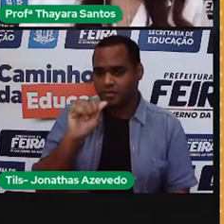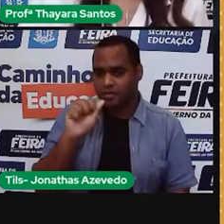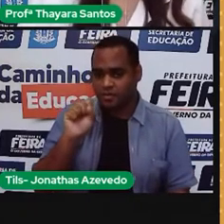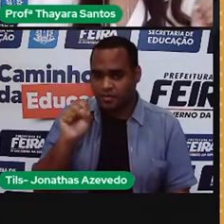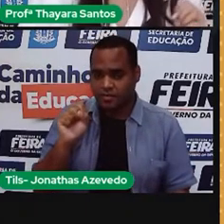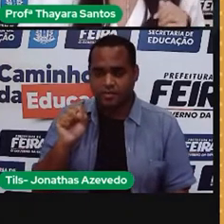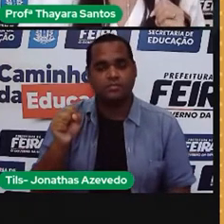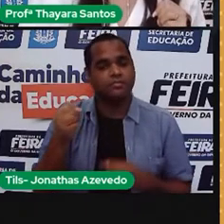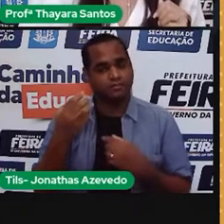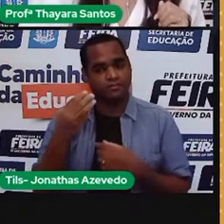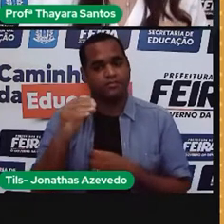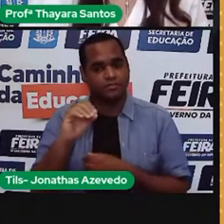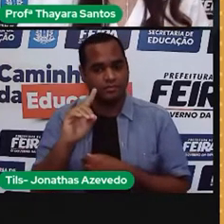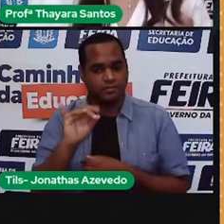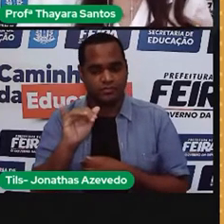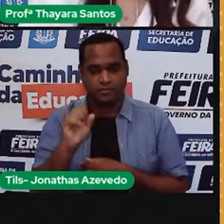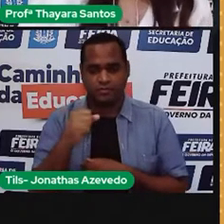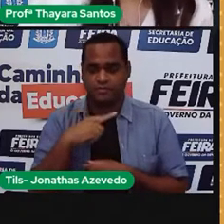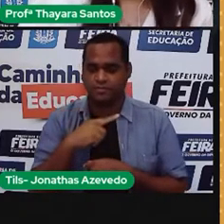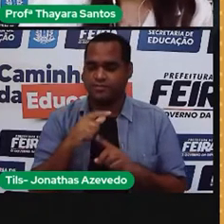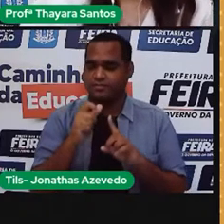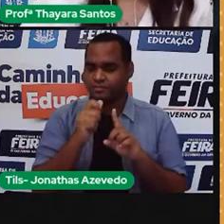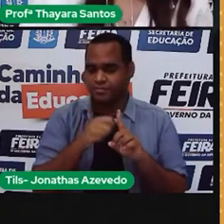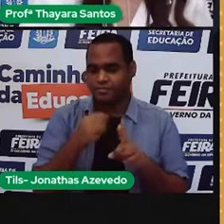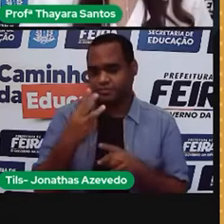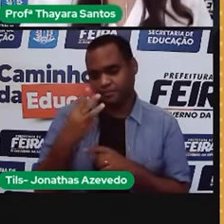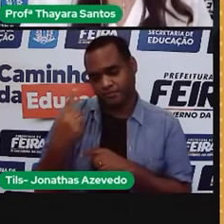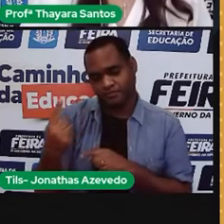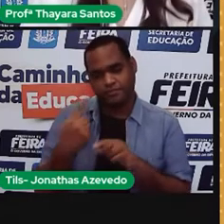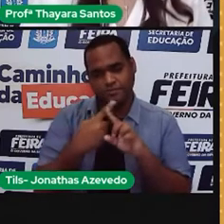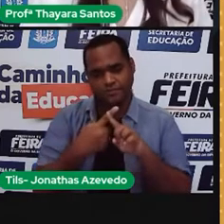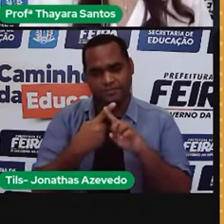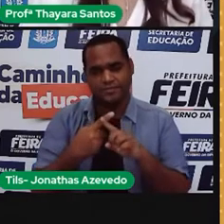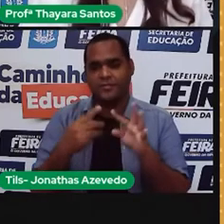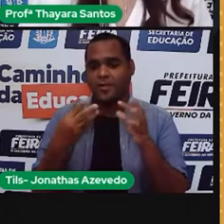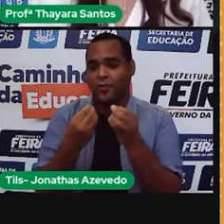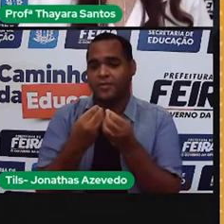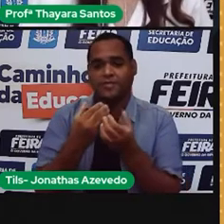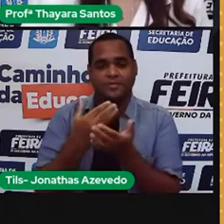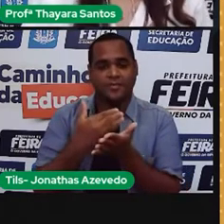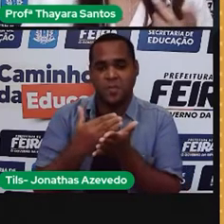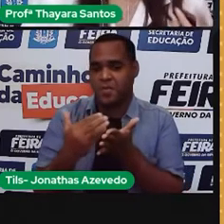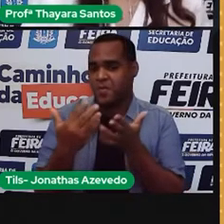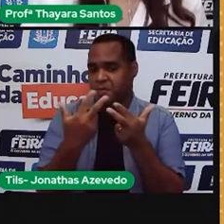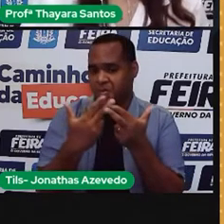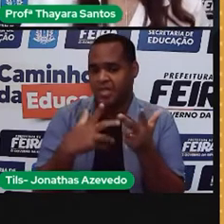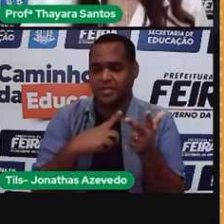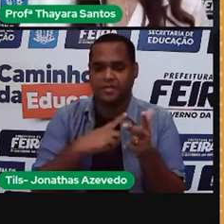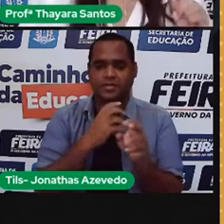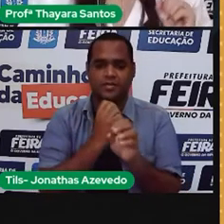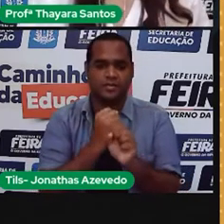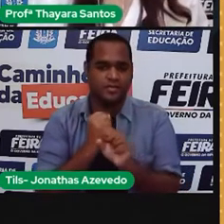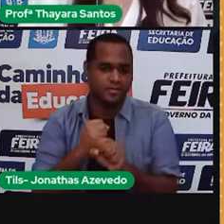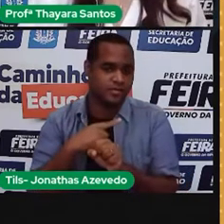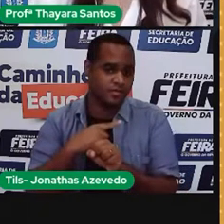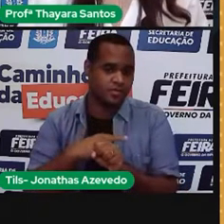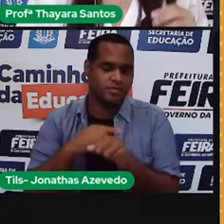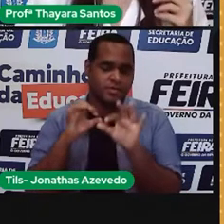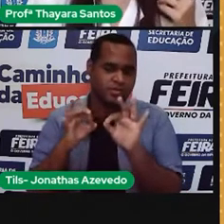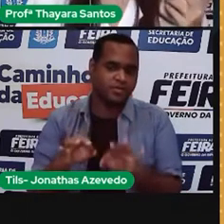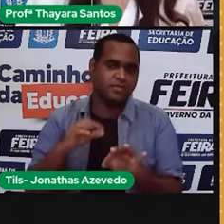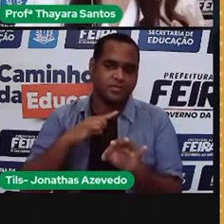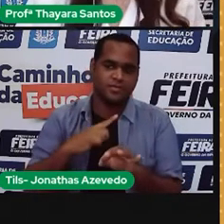30. Se é um mês com 31 dias, multiplica por 31. E assim vai. E o que é essa potência? Essa